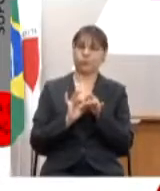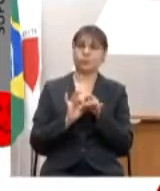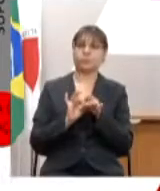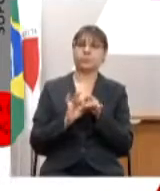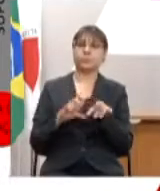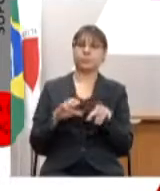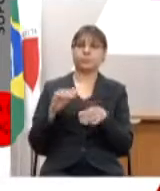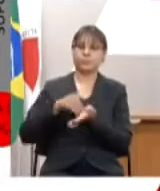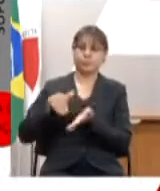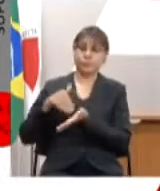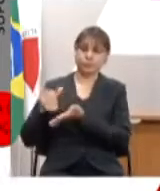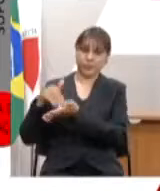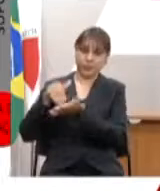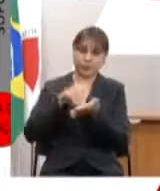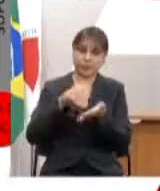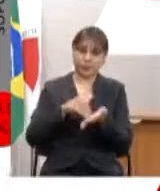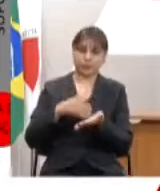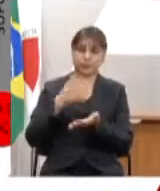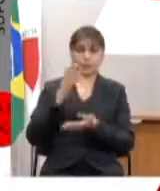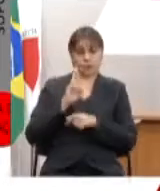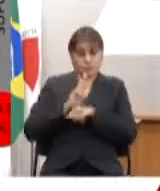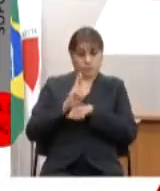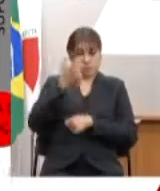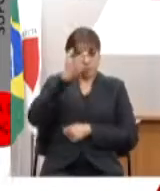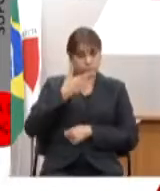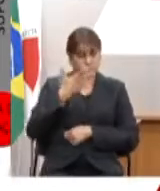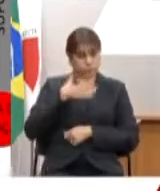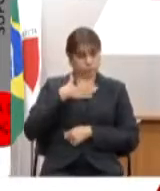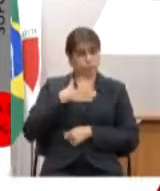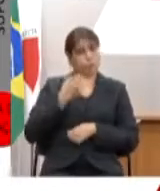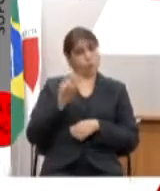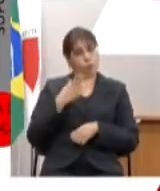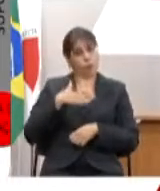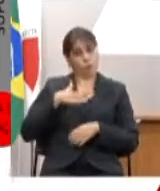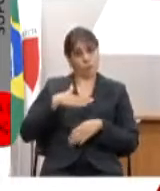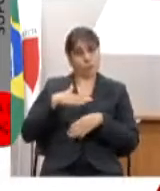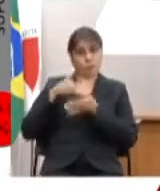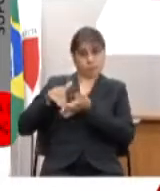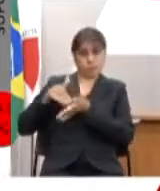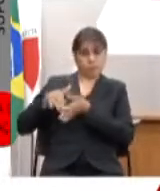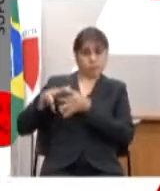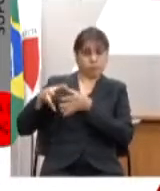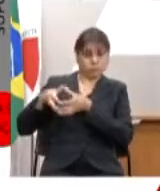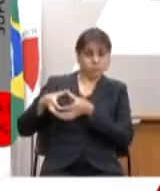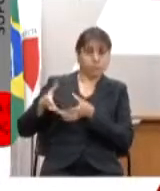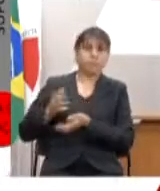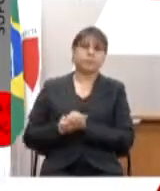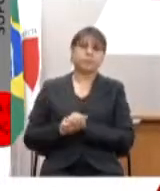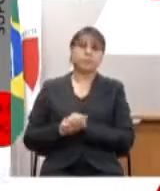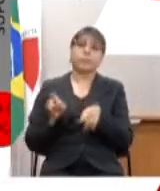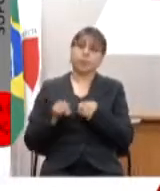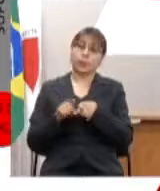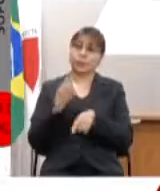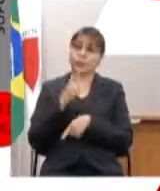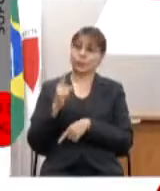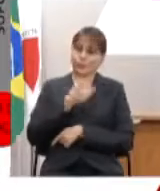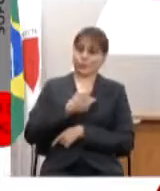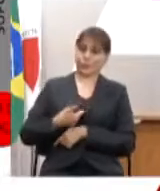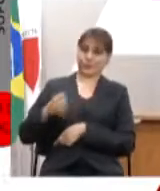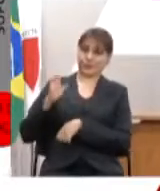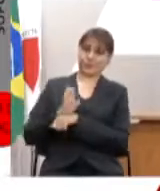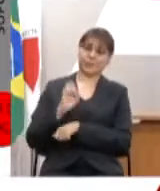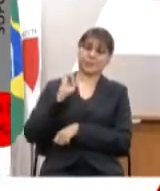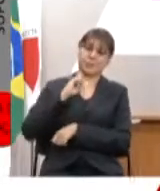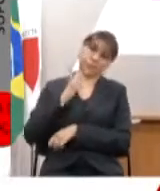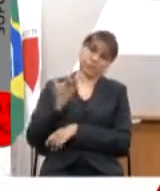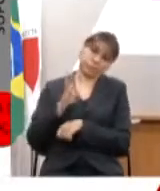representada por mim ou pelo gabinete e por último o governo do estado de Minas representado